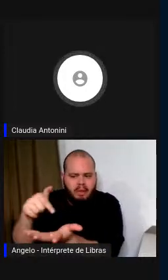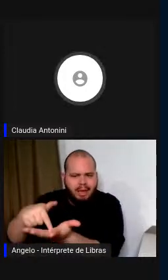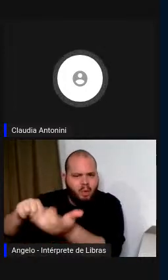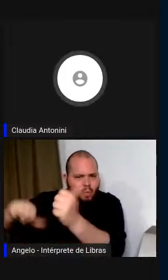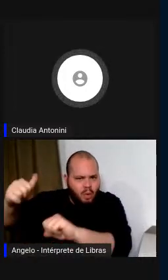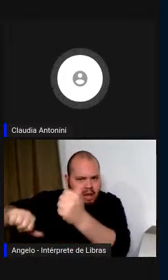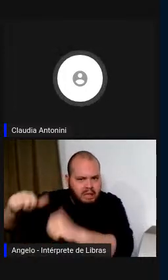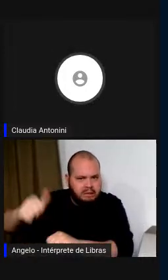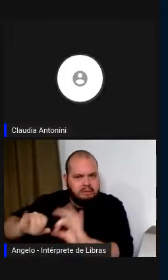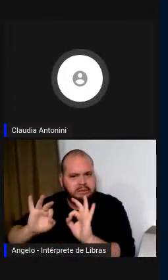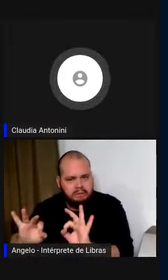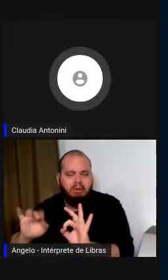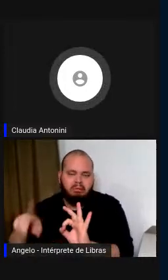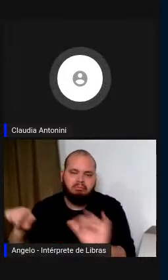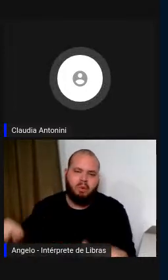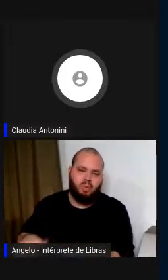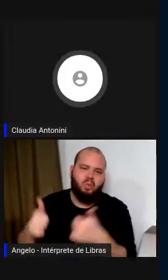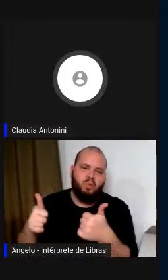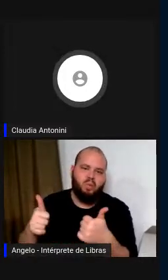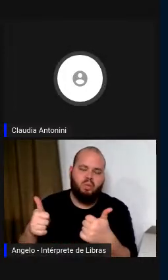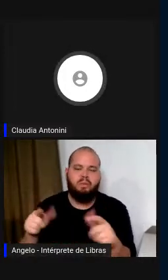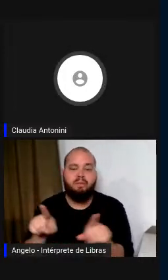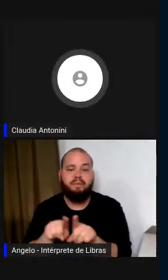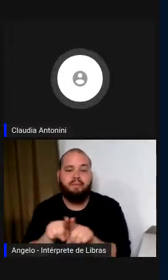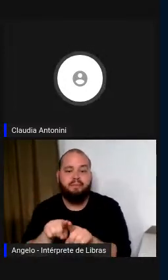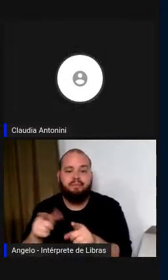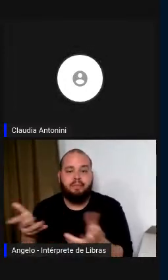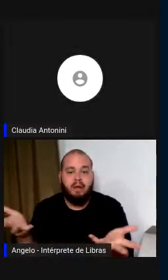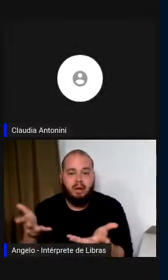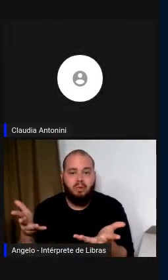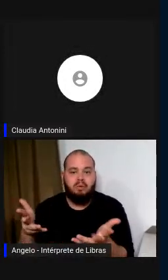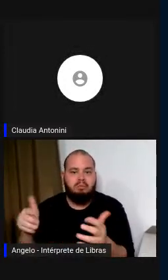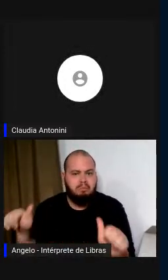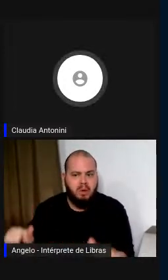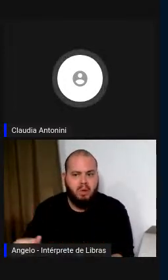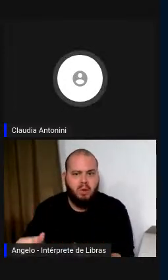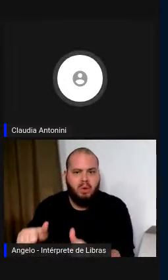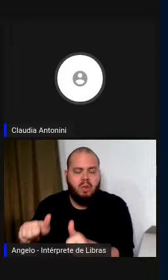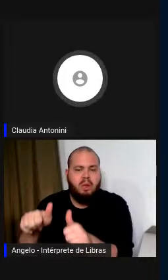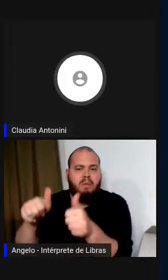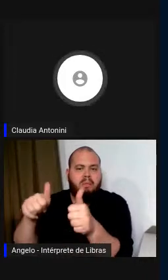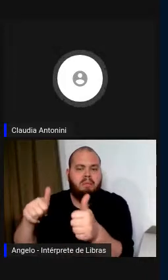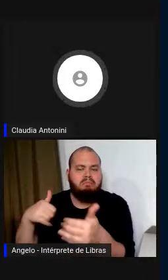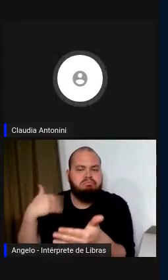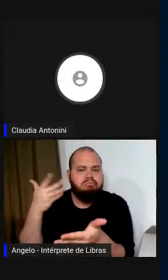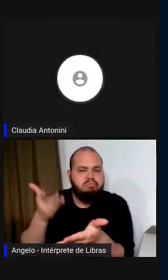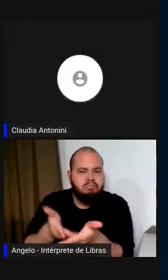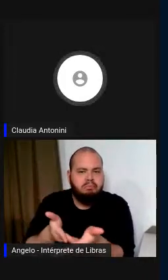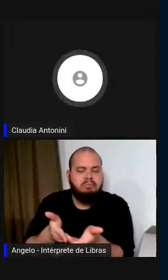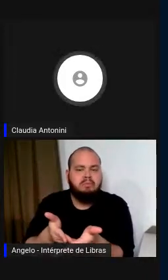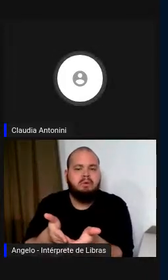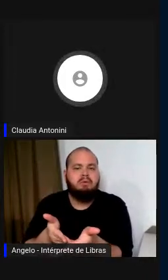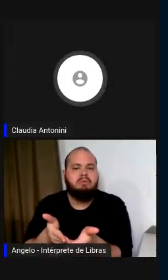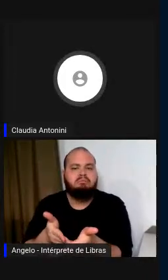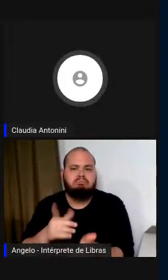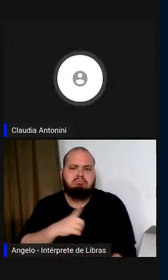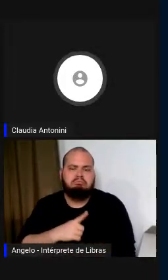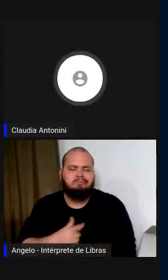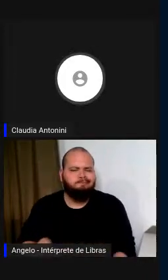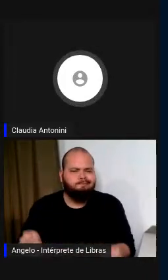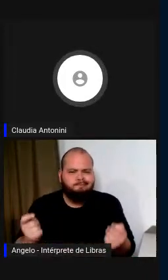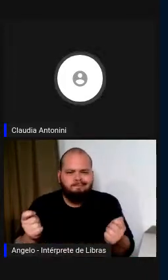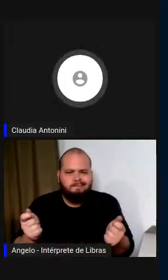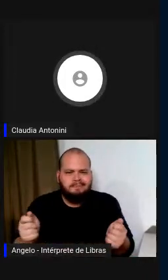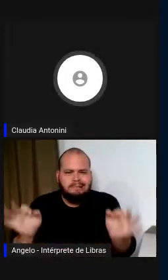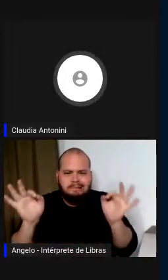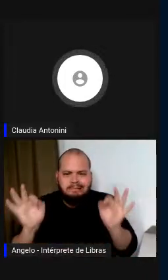fala, melhorou, e melhorou até chegar a uma situação muito similar à